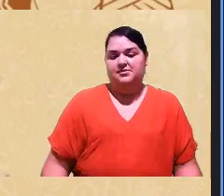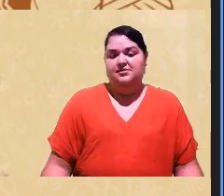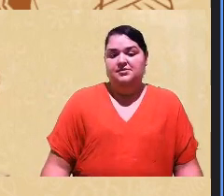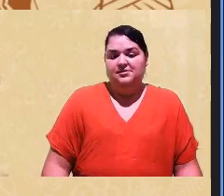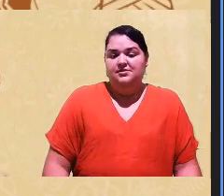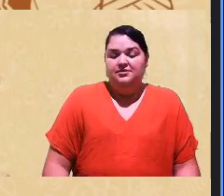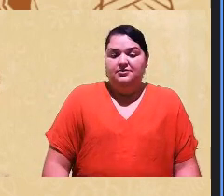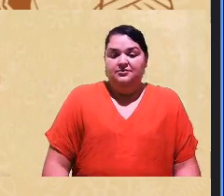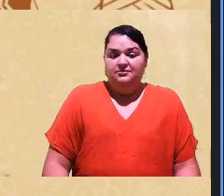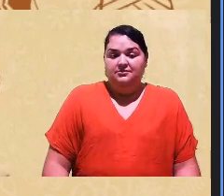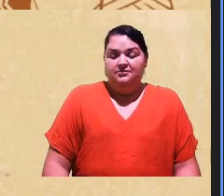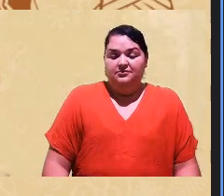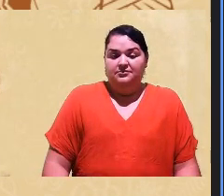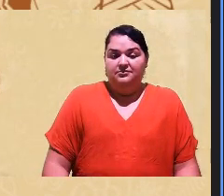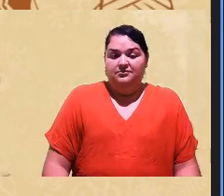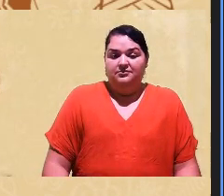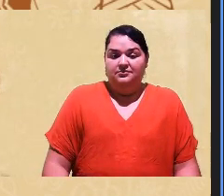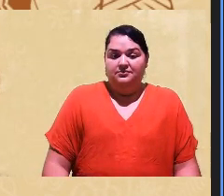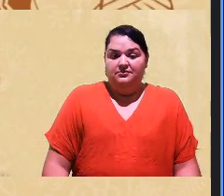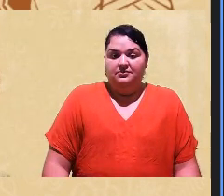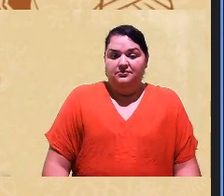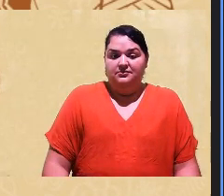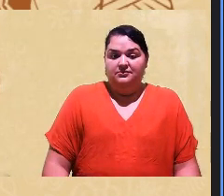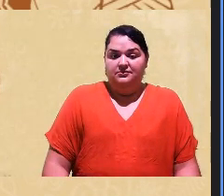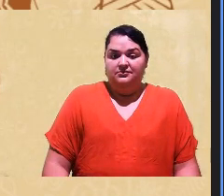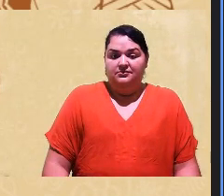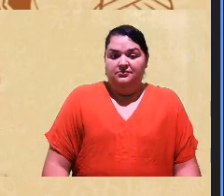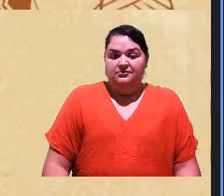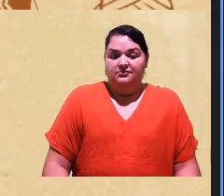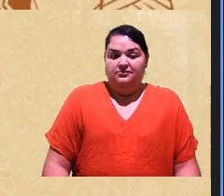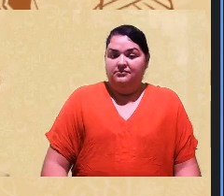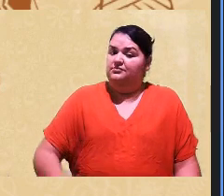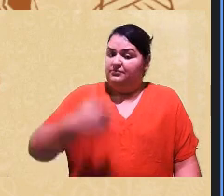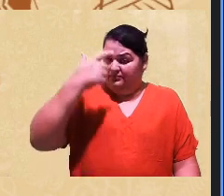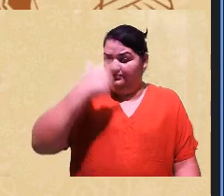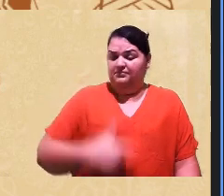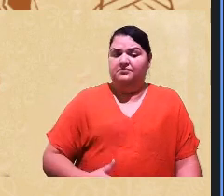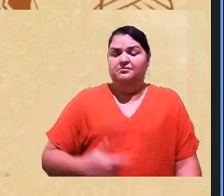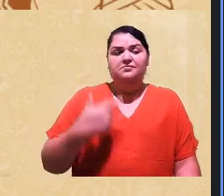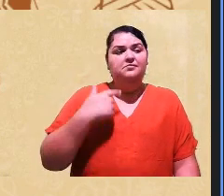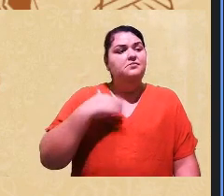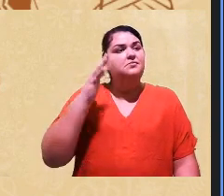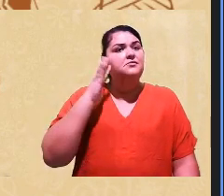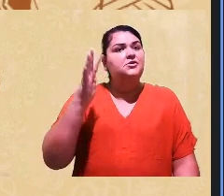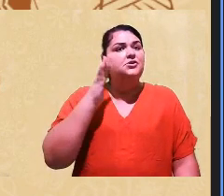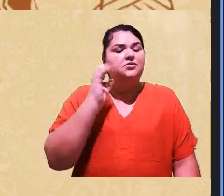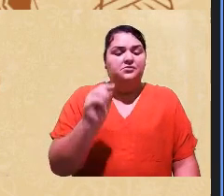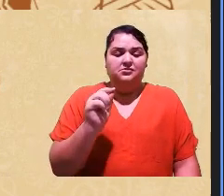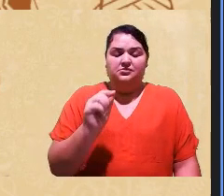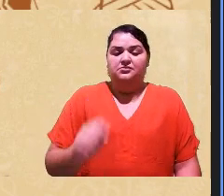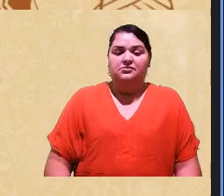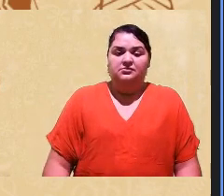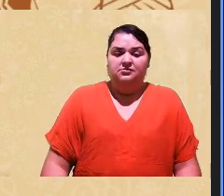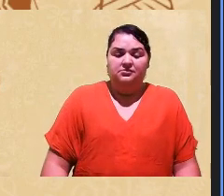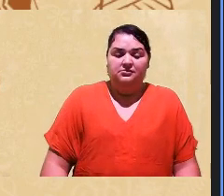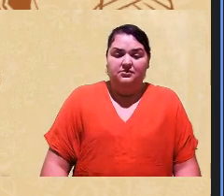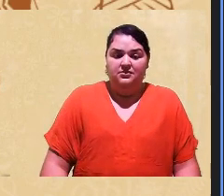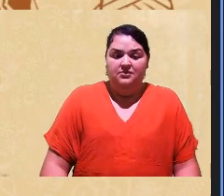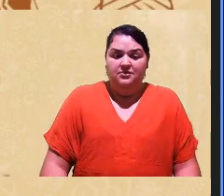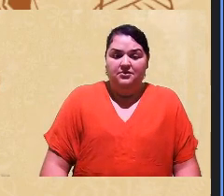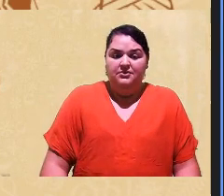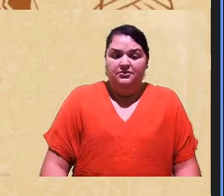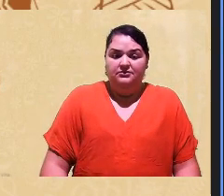e aí eu eu eu fiquei pensando assim nas